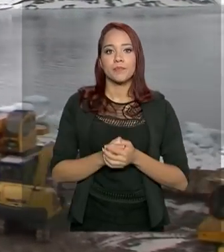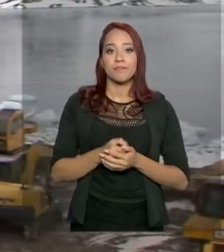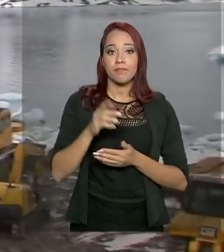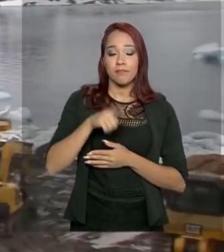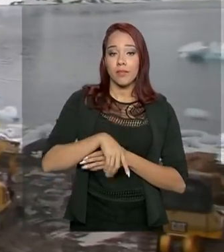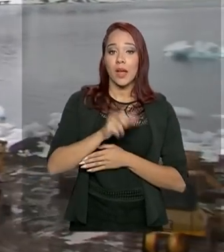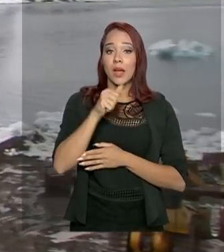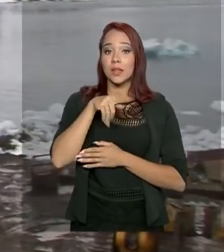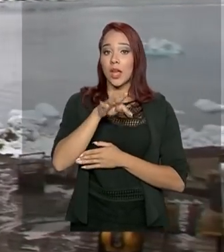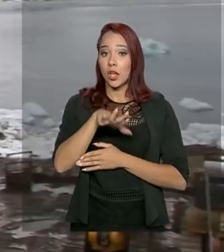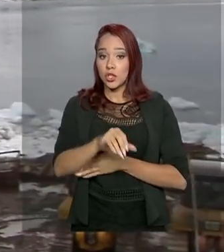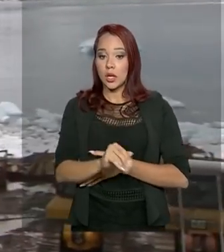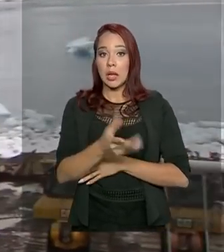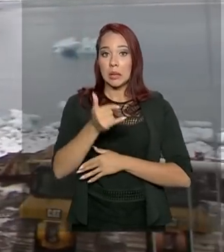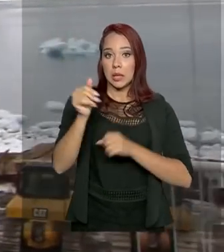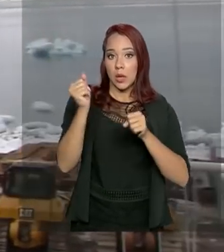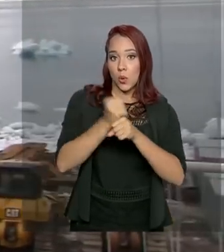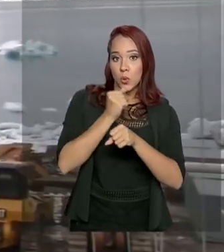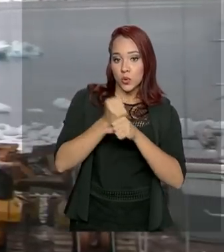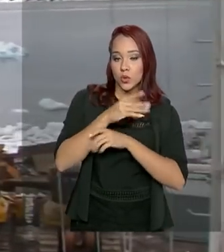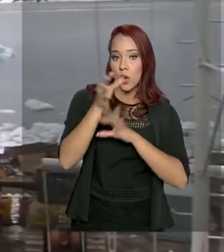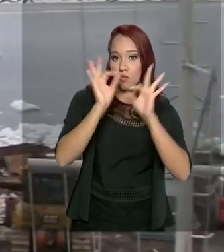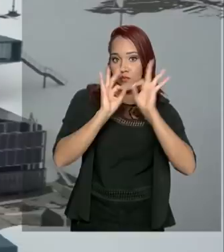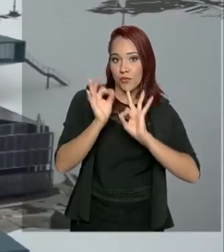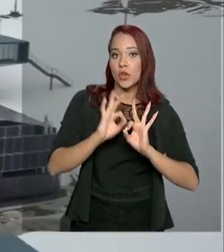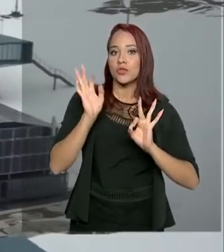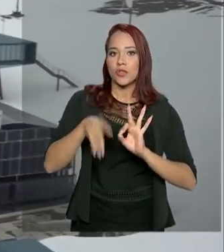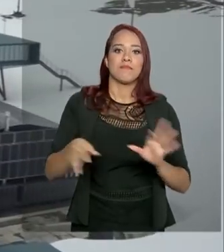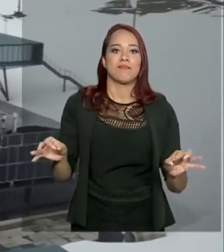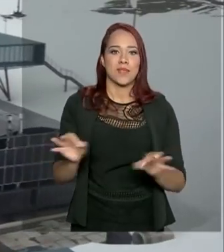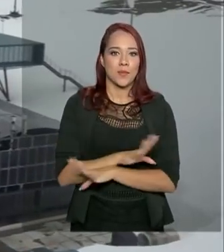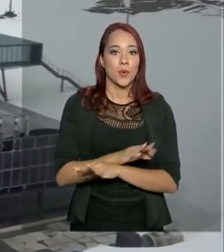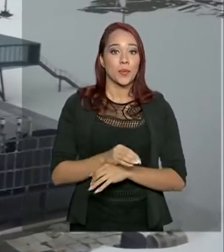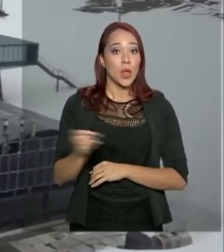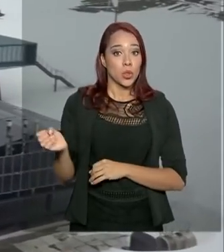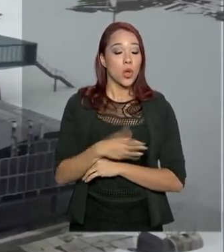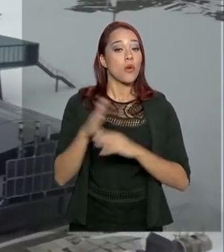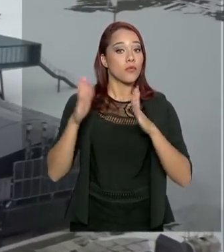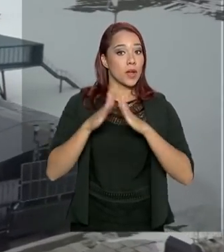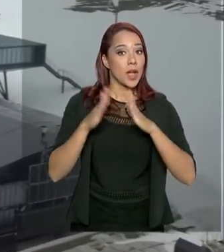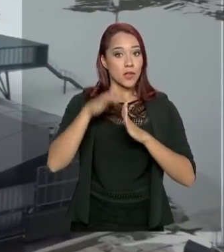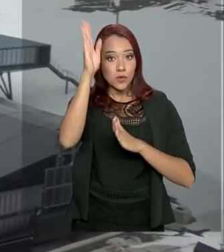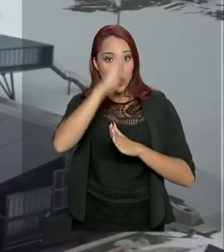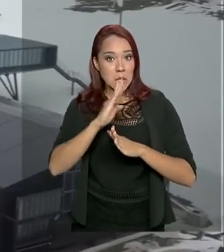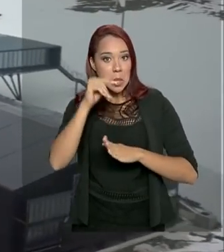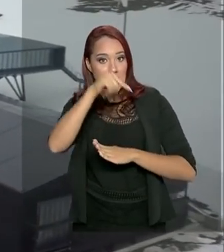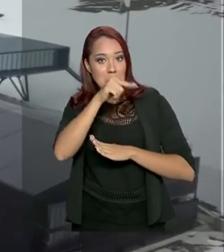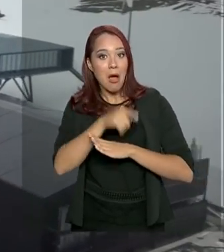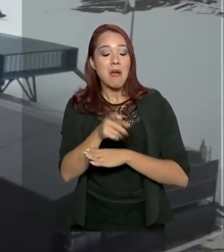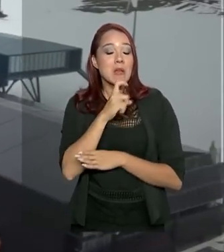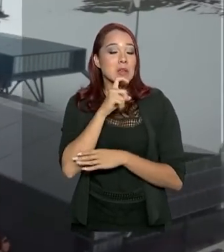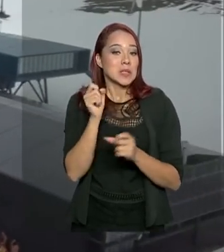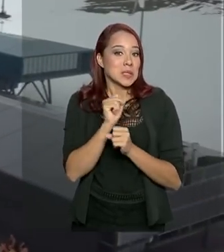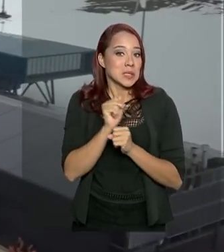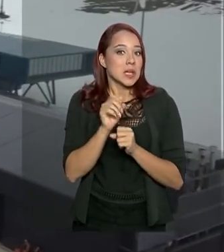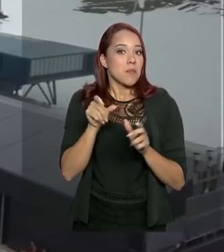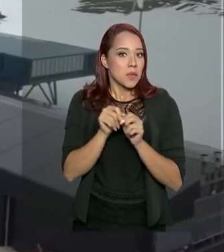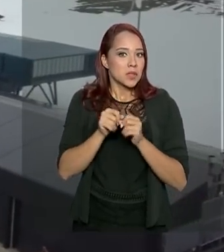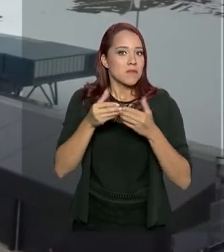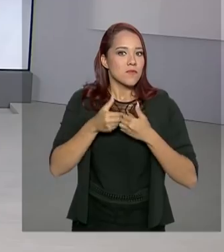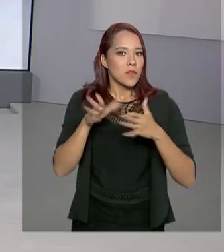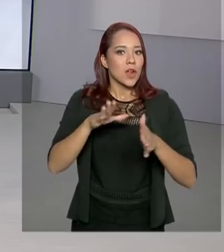reconstrução da Estação Comandante Ferraz foi concluído. A nova Casa do Brasil no continente gelado deve ser inaugurada em